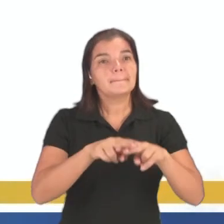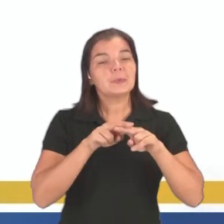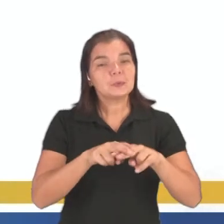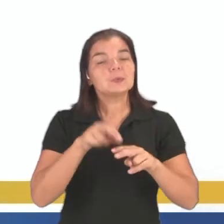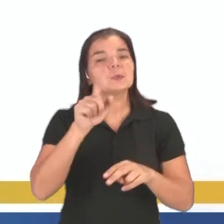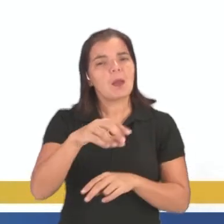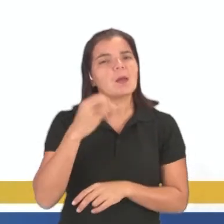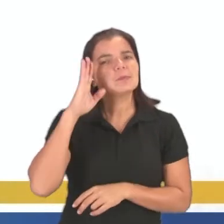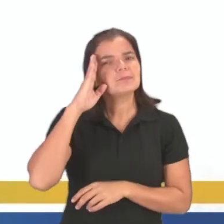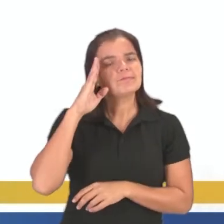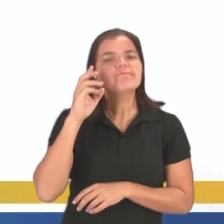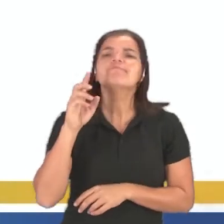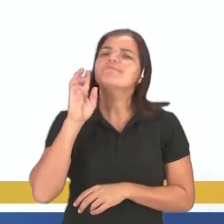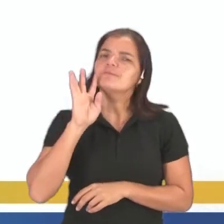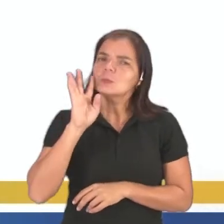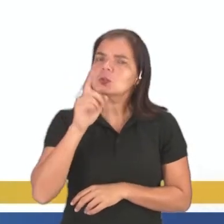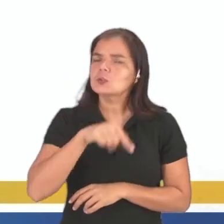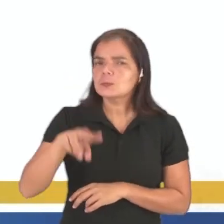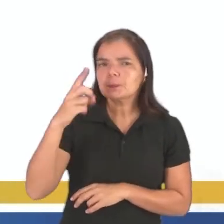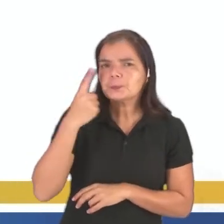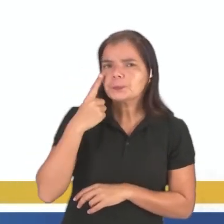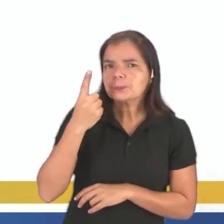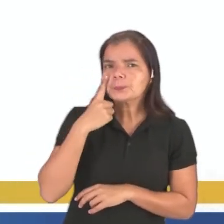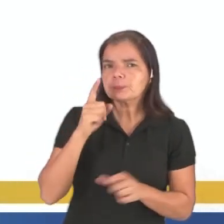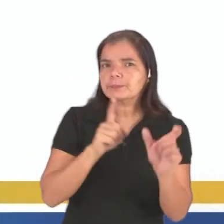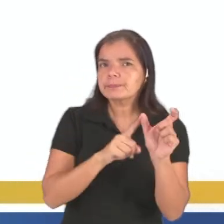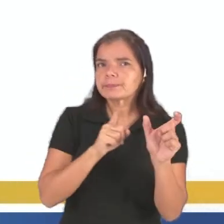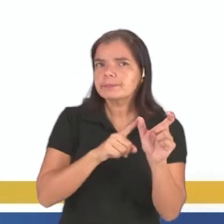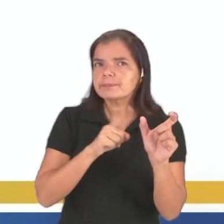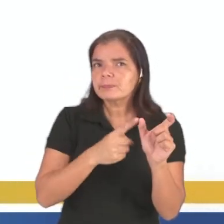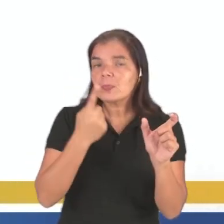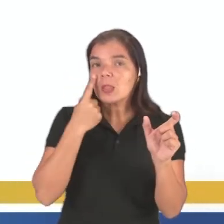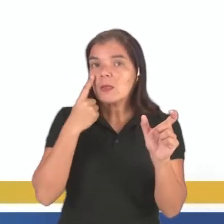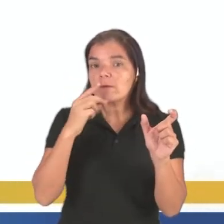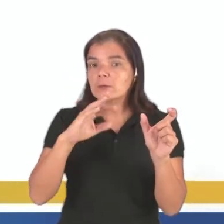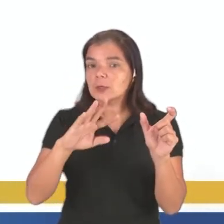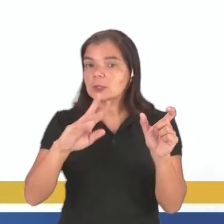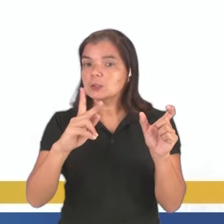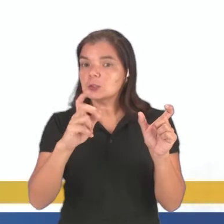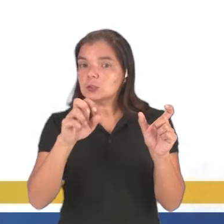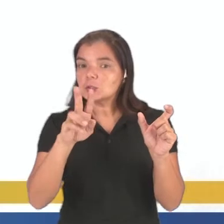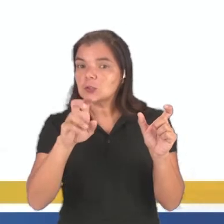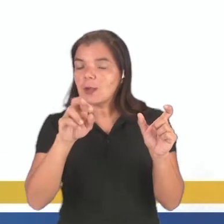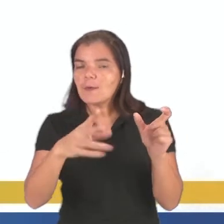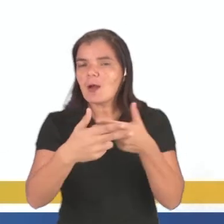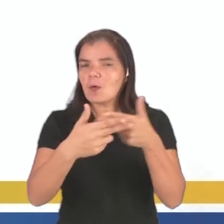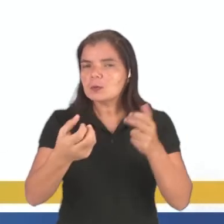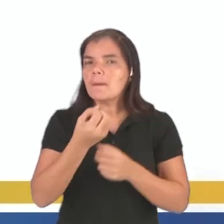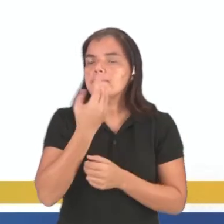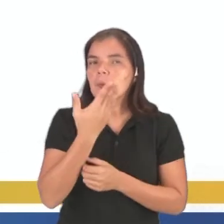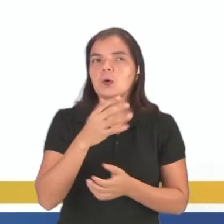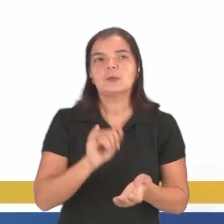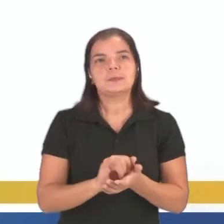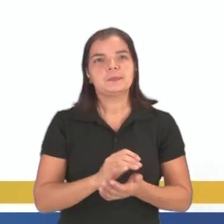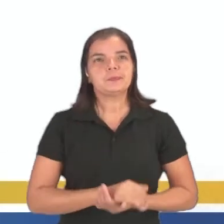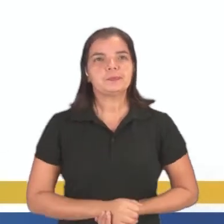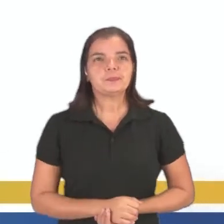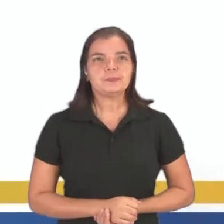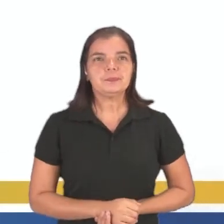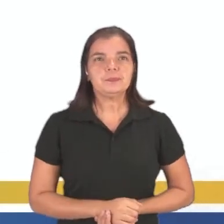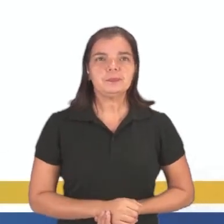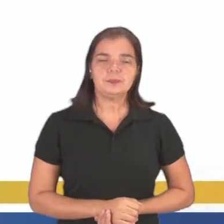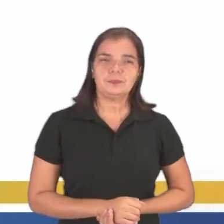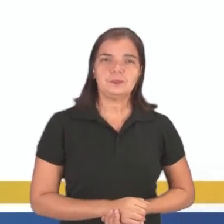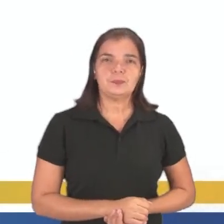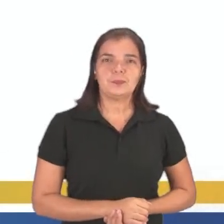é interessante que vocês observem. Se olharem essa palavra e virem, está falando que é algo muito bom. Ah, por exemplo, Osuna es un